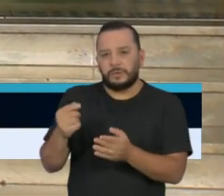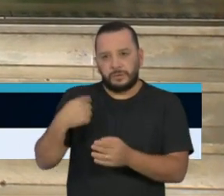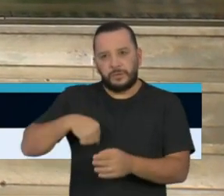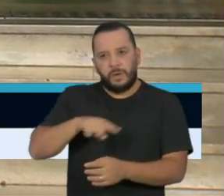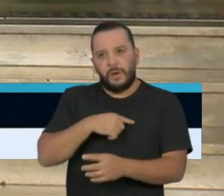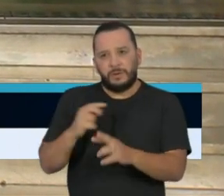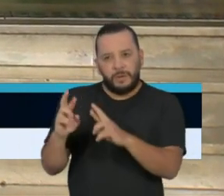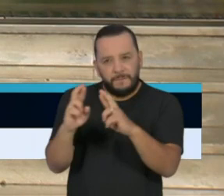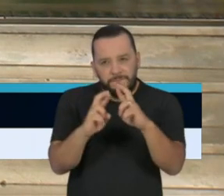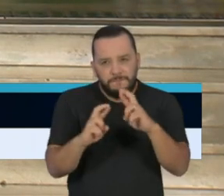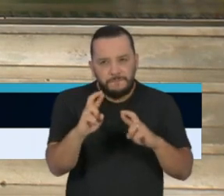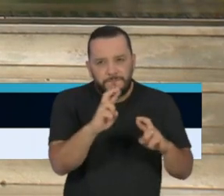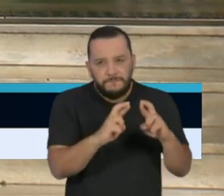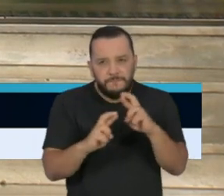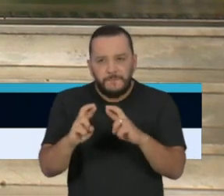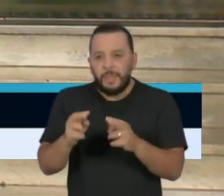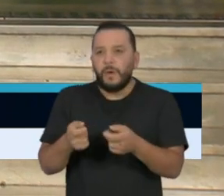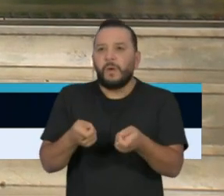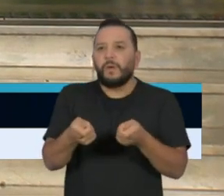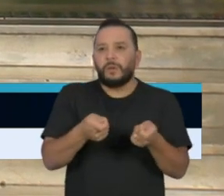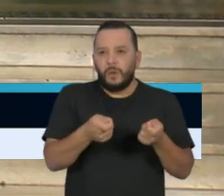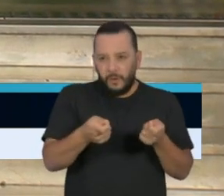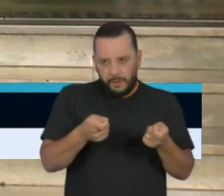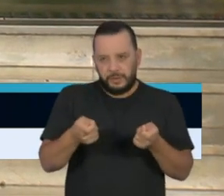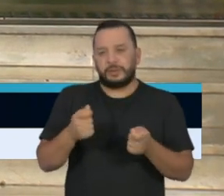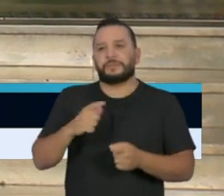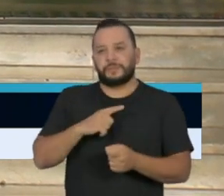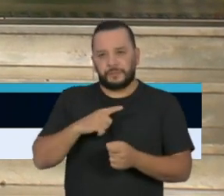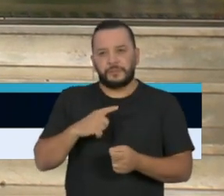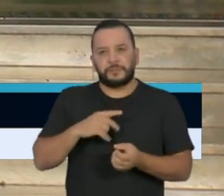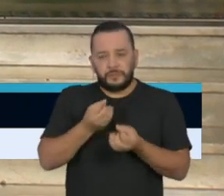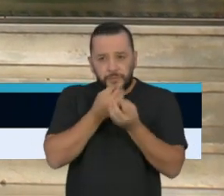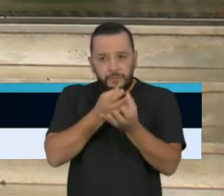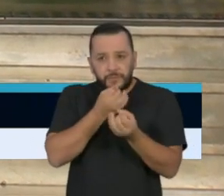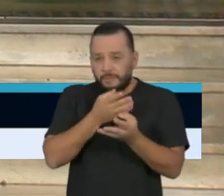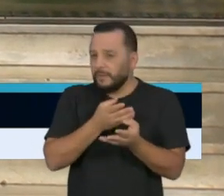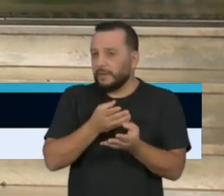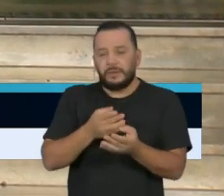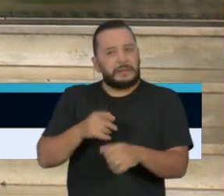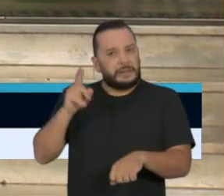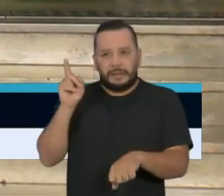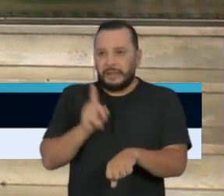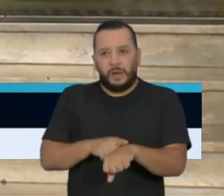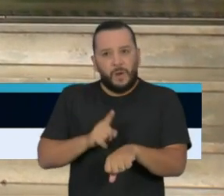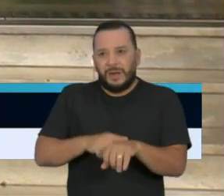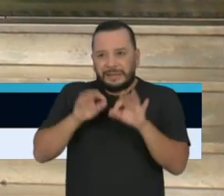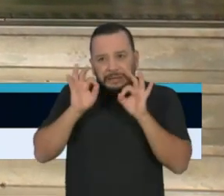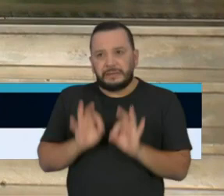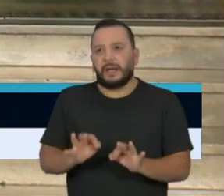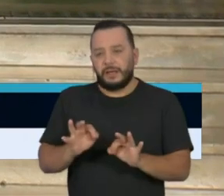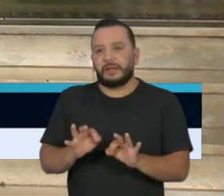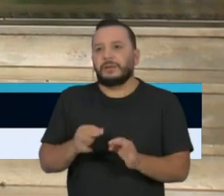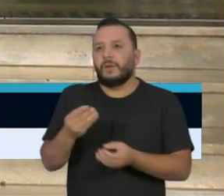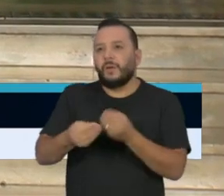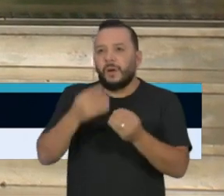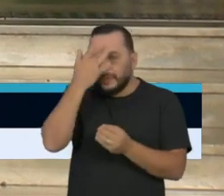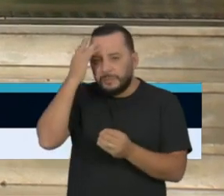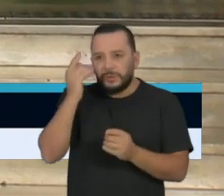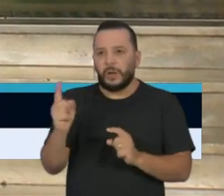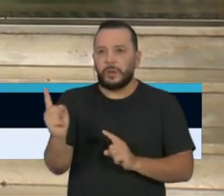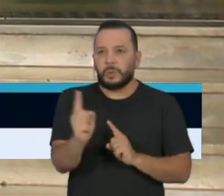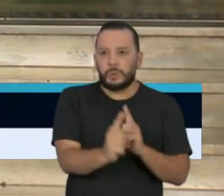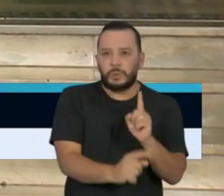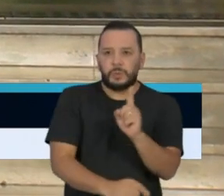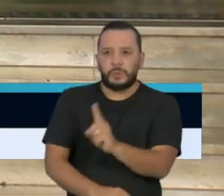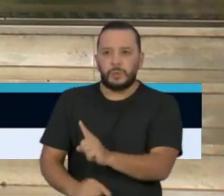que controla e nos dá dados reais em tempo real. O deslocamento das pessoas